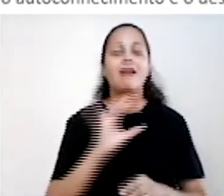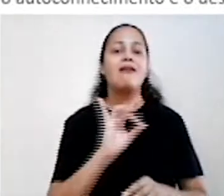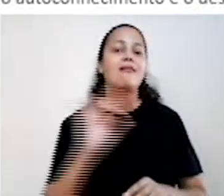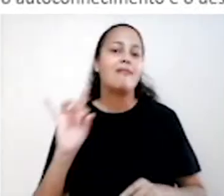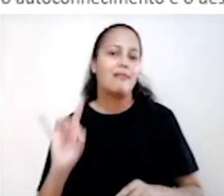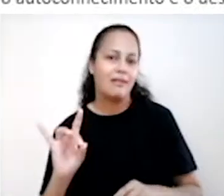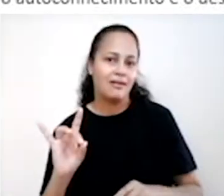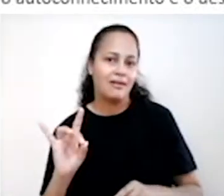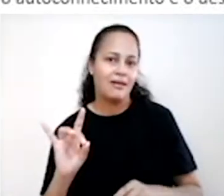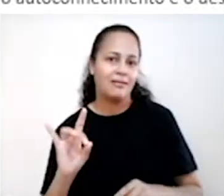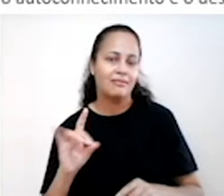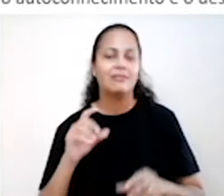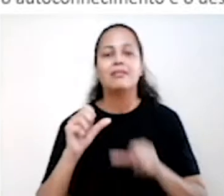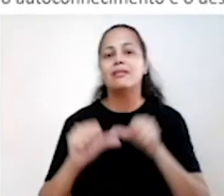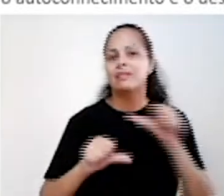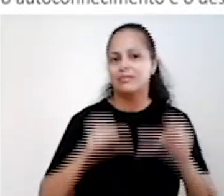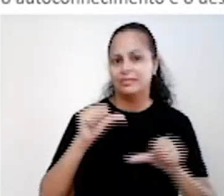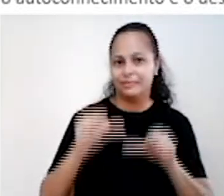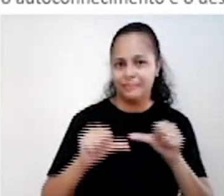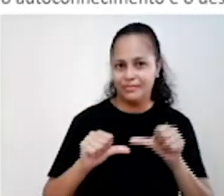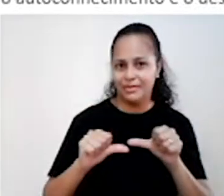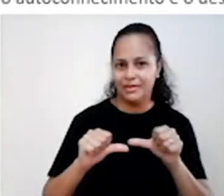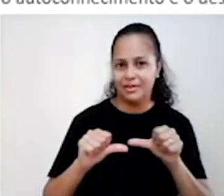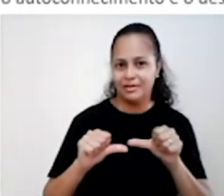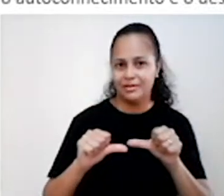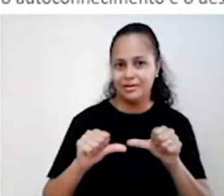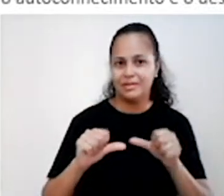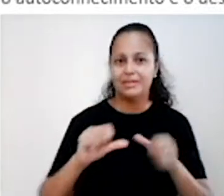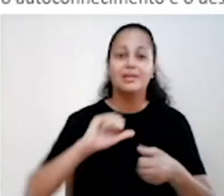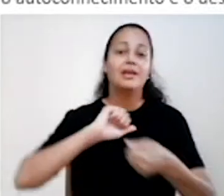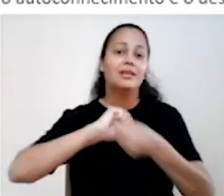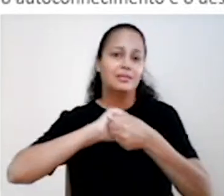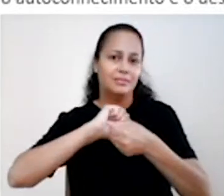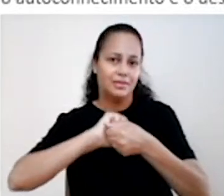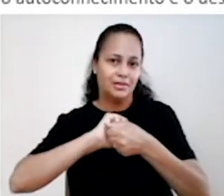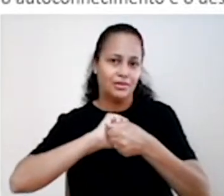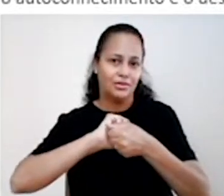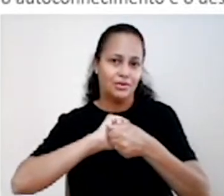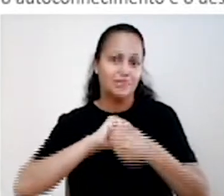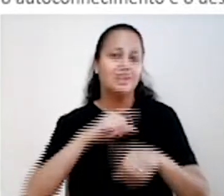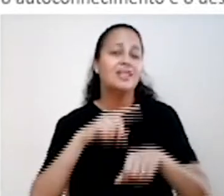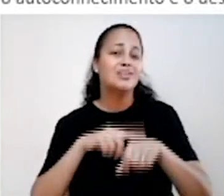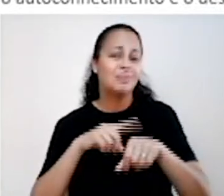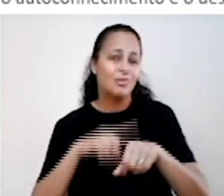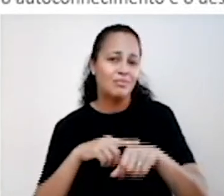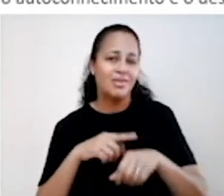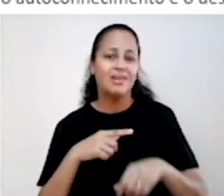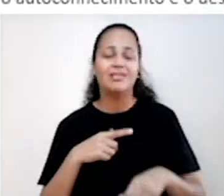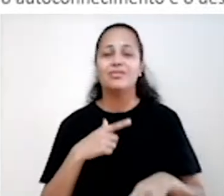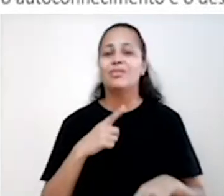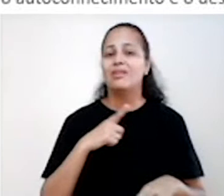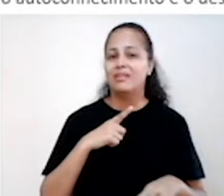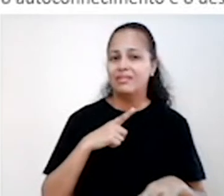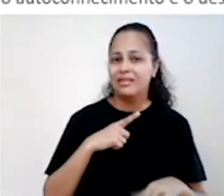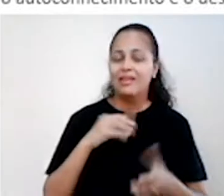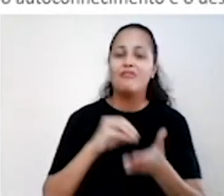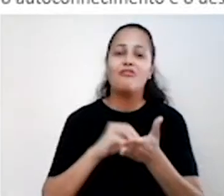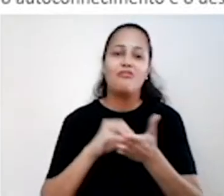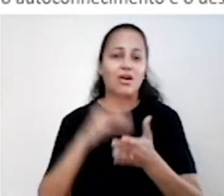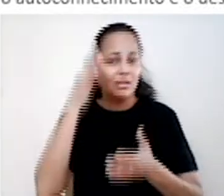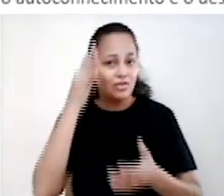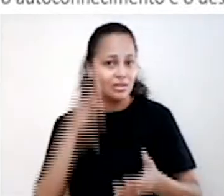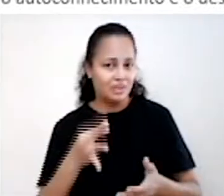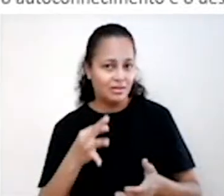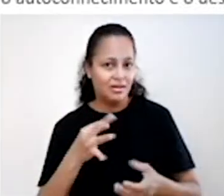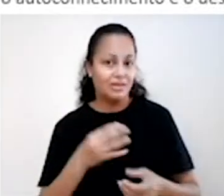cada um tem encarado essas mudanças e adaptações, esse momento tem sido rodeado de incertezas e talvez pode ter